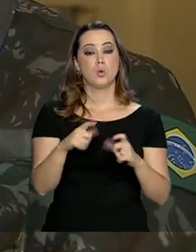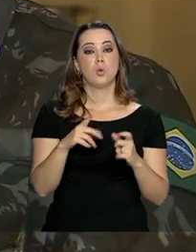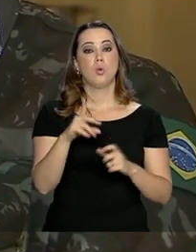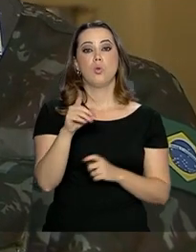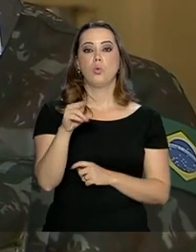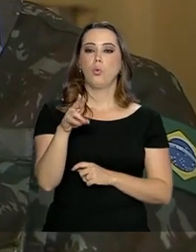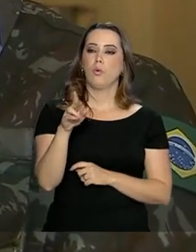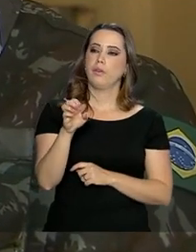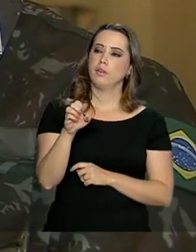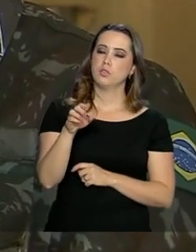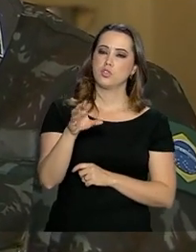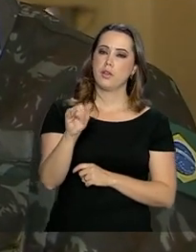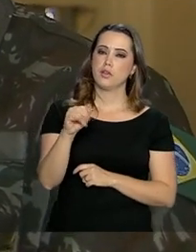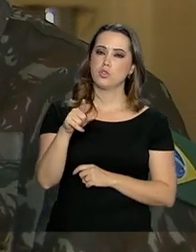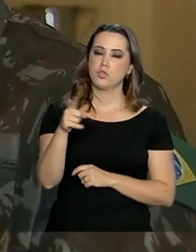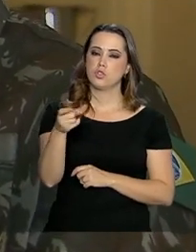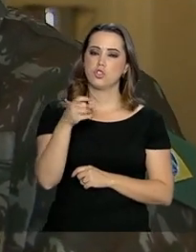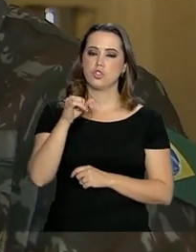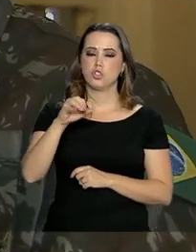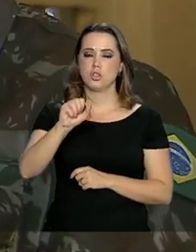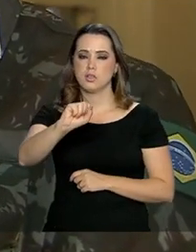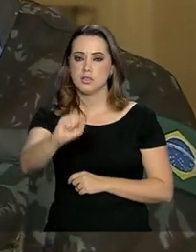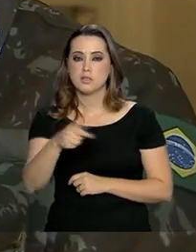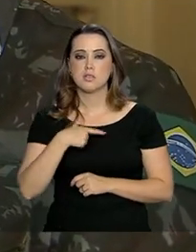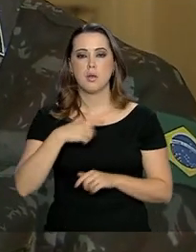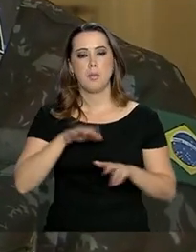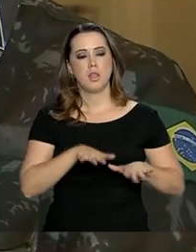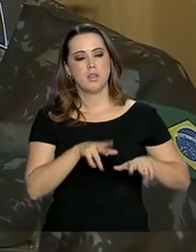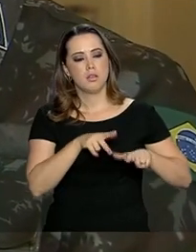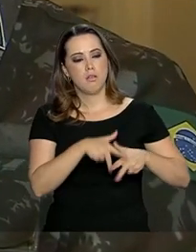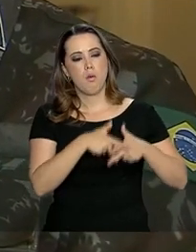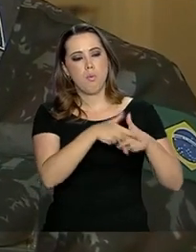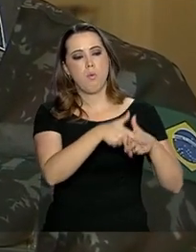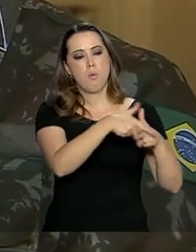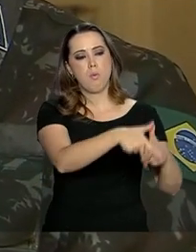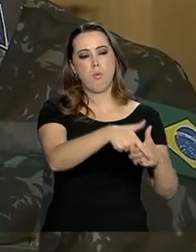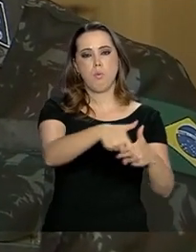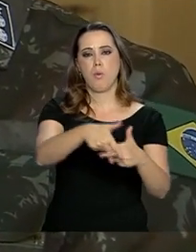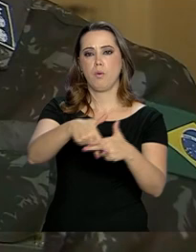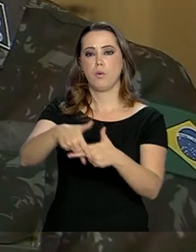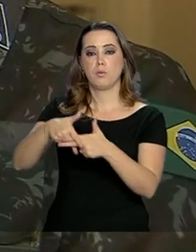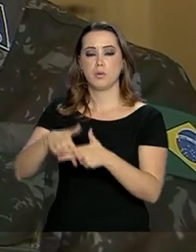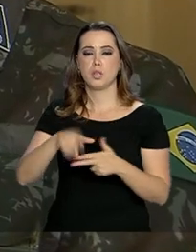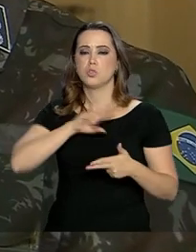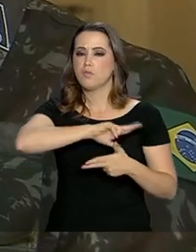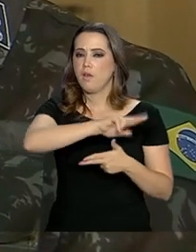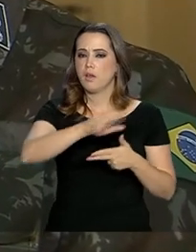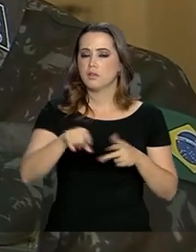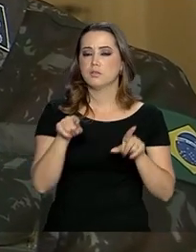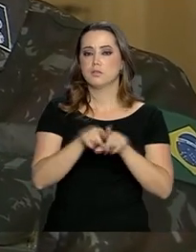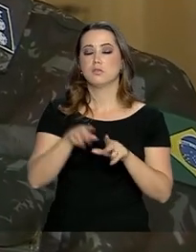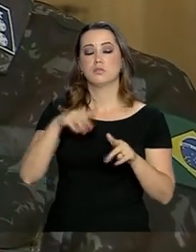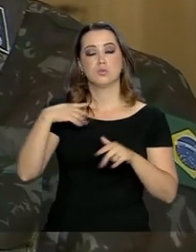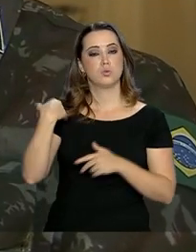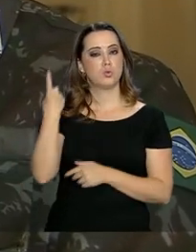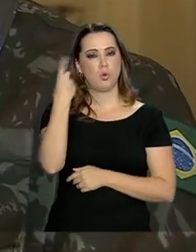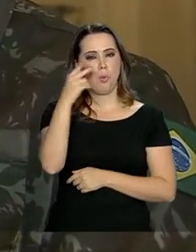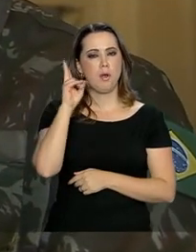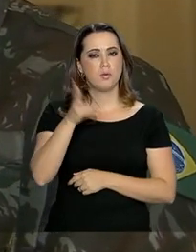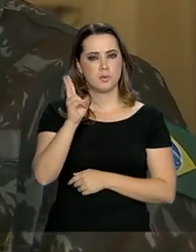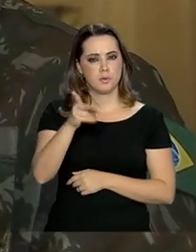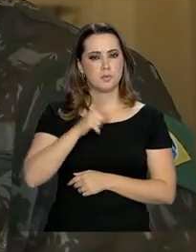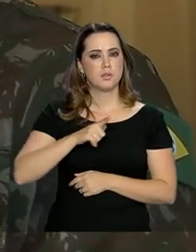Caxias. Executamos na nossa festa da cavalaria um carrossel militar tradicional apresentação nos exércitos